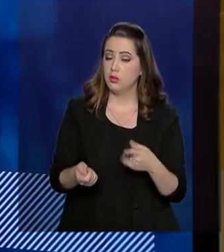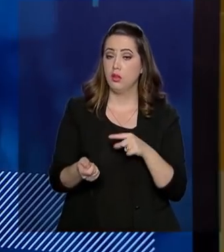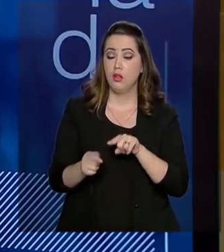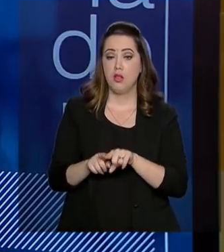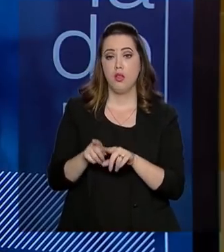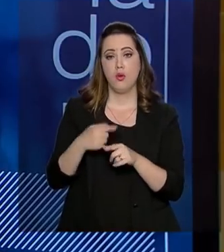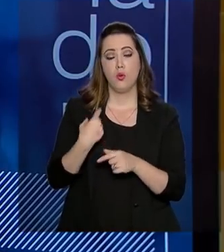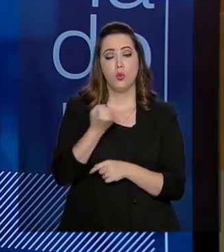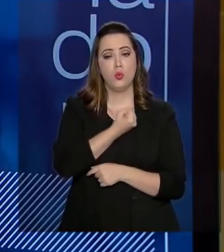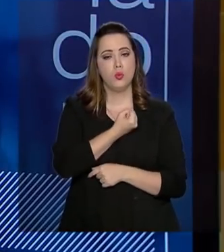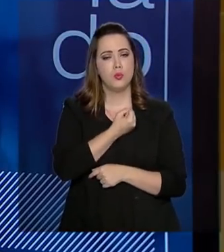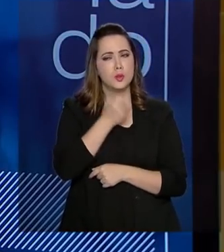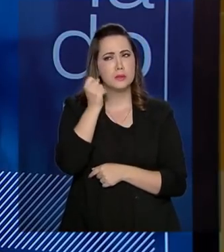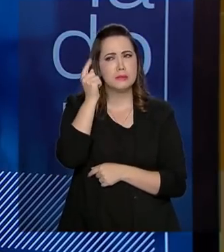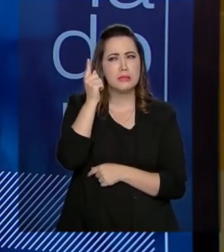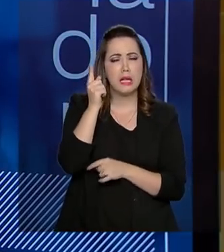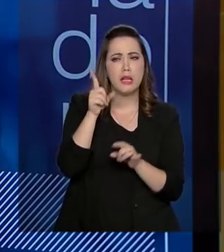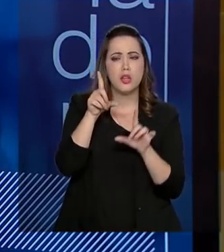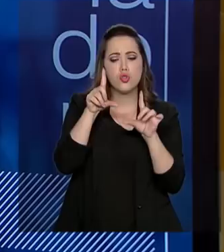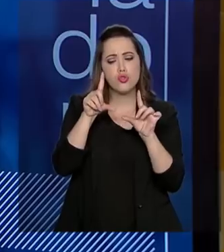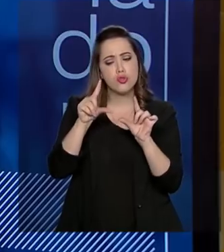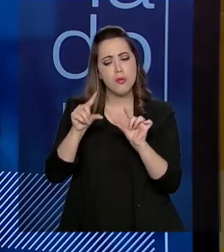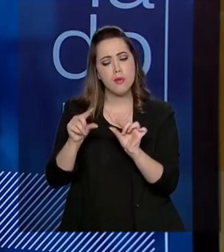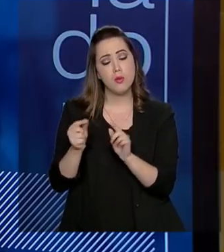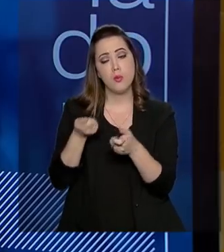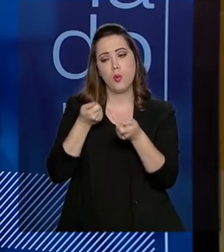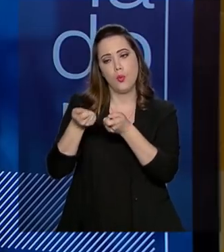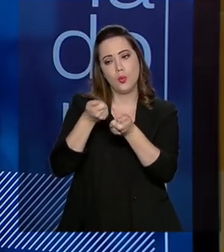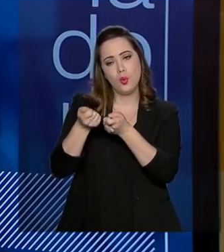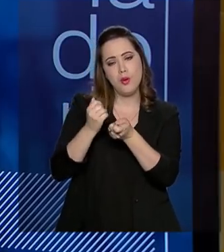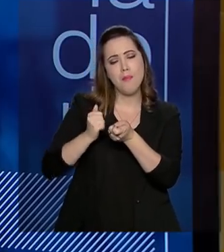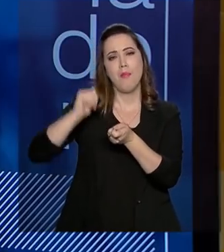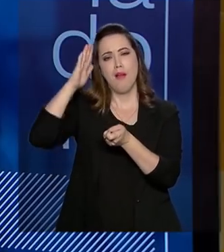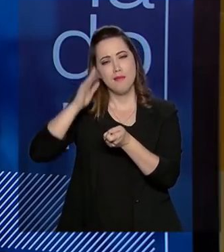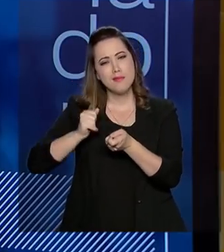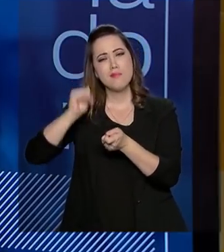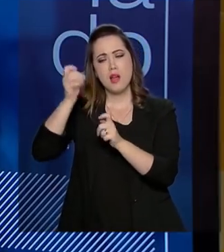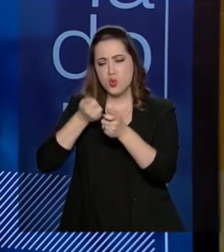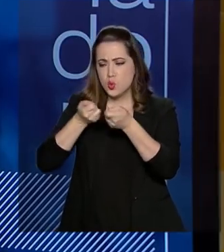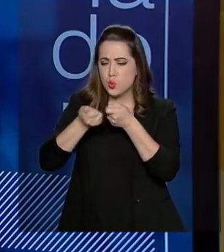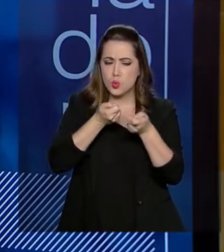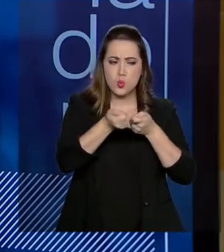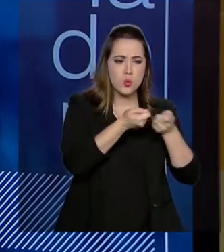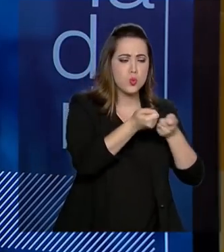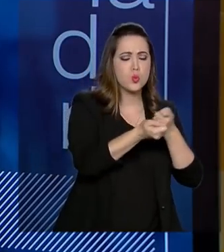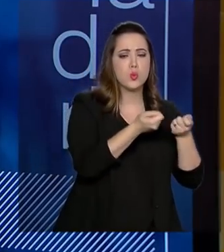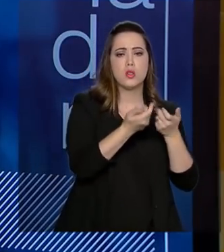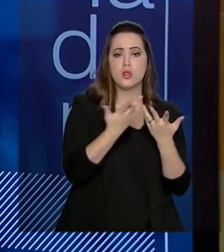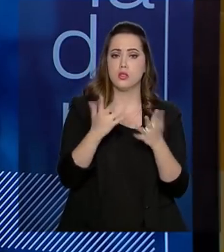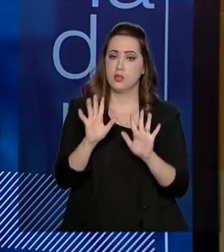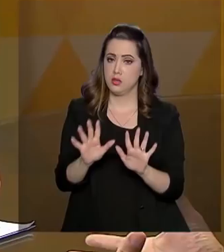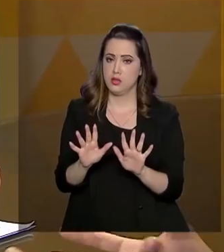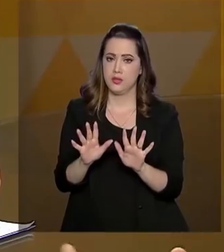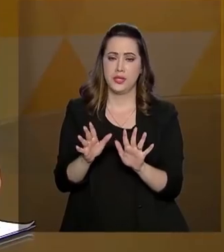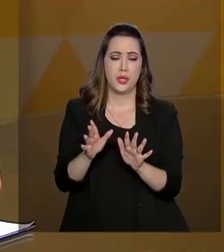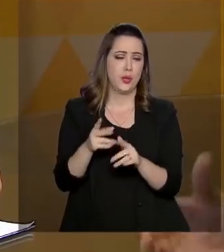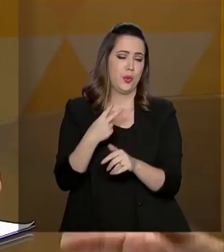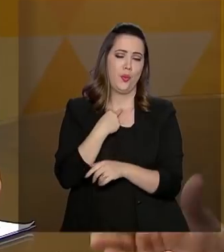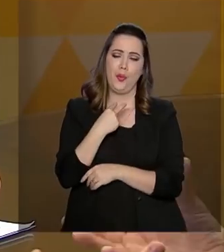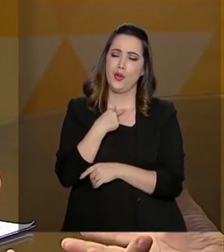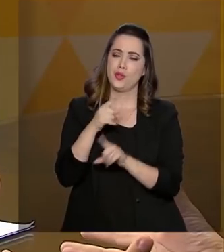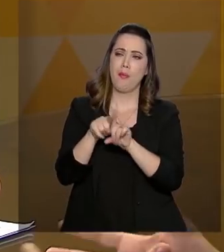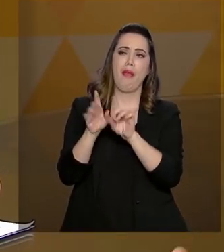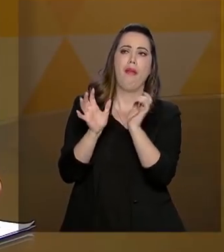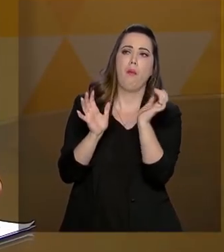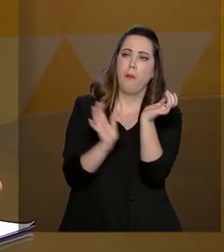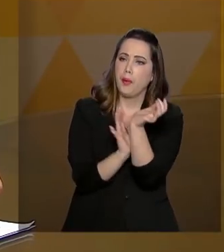com o passar do tempo, eles diminuam. Quanto mais a gente criar controle, modificar, criar controle sem ser burocrático demais, sem